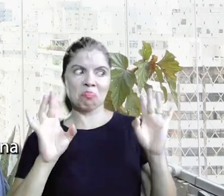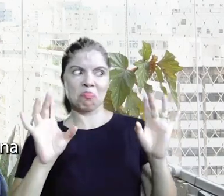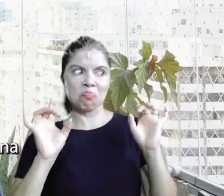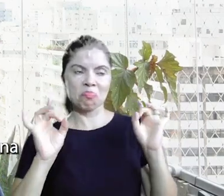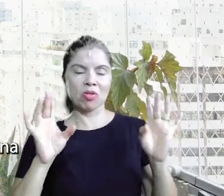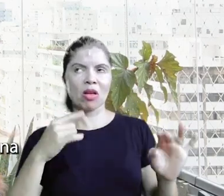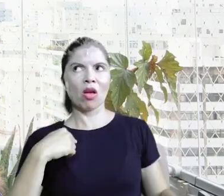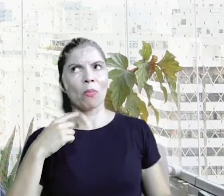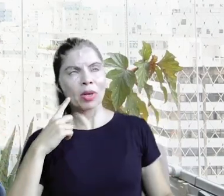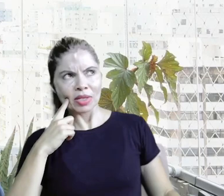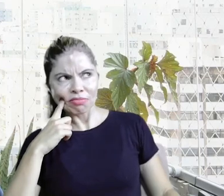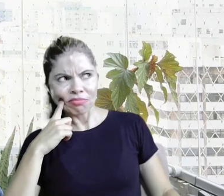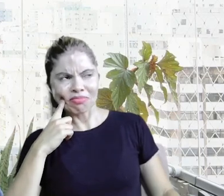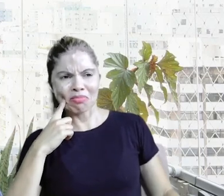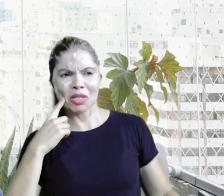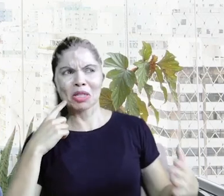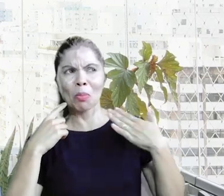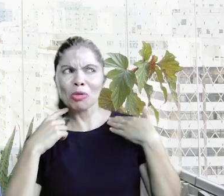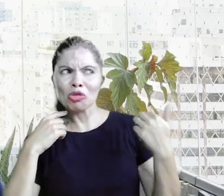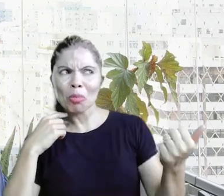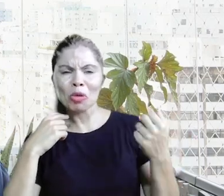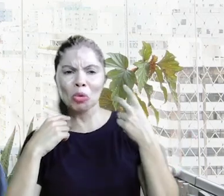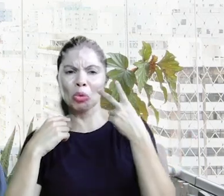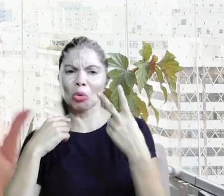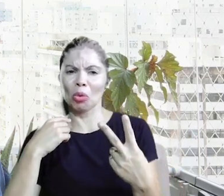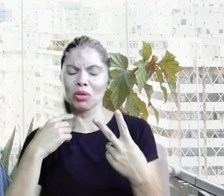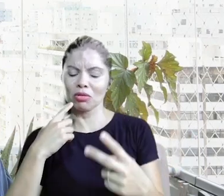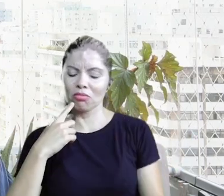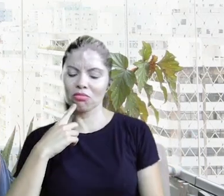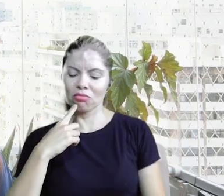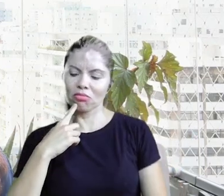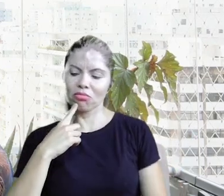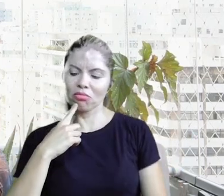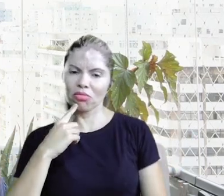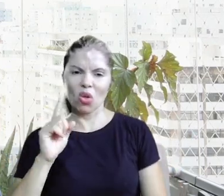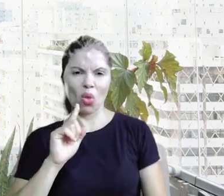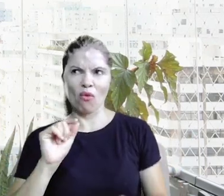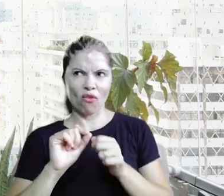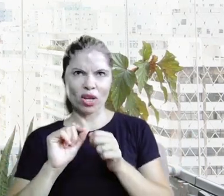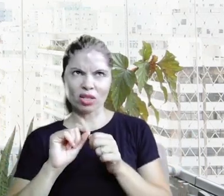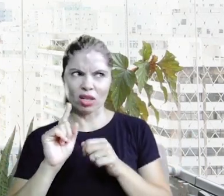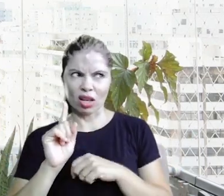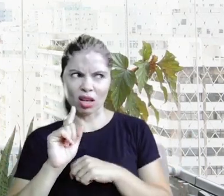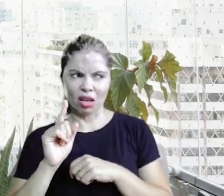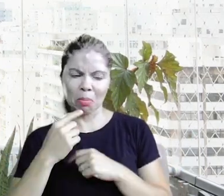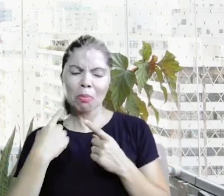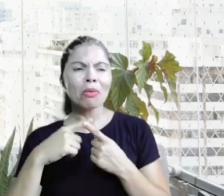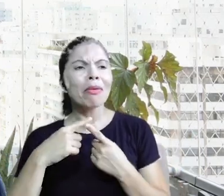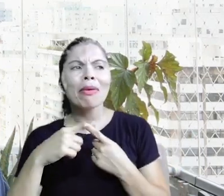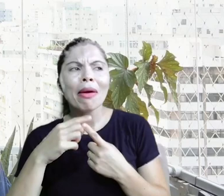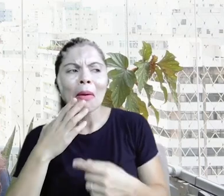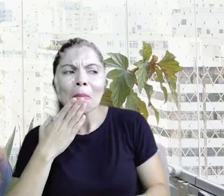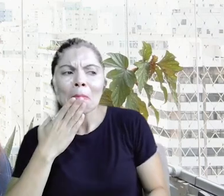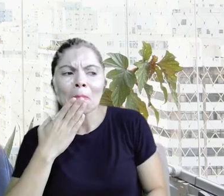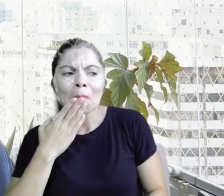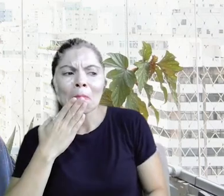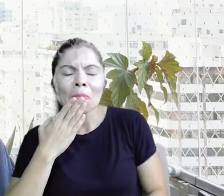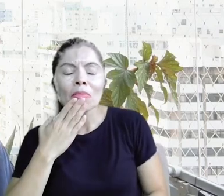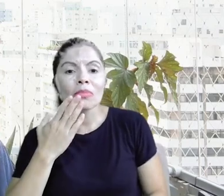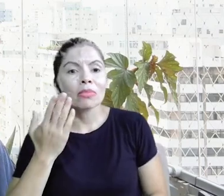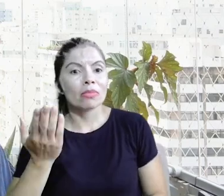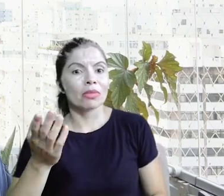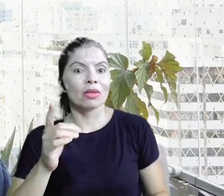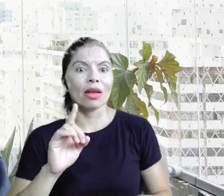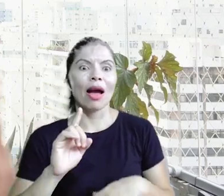gente recebi dois chamados um no linkedin um no e-mail porque que eu não vou fazer isso então daí você para o